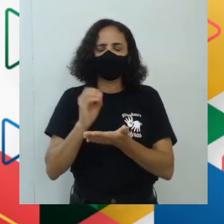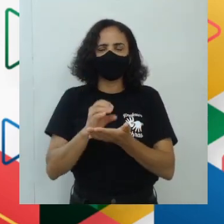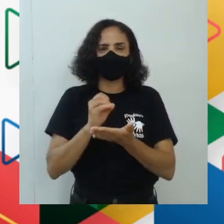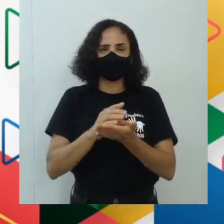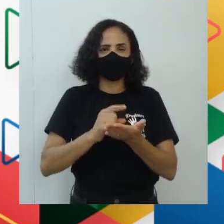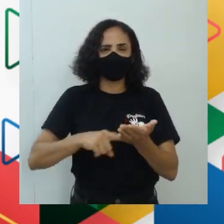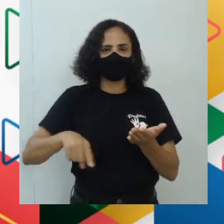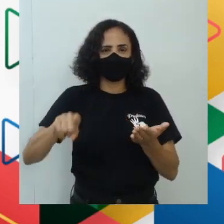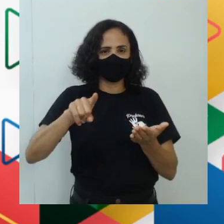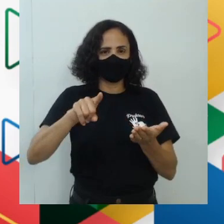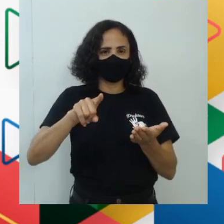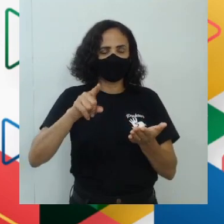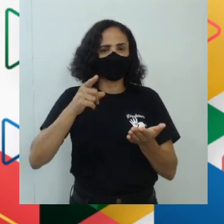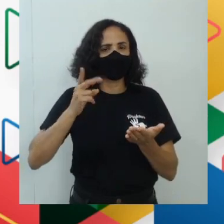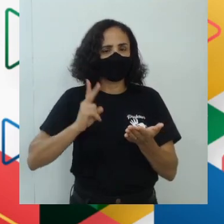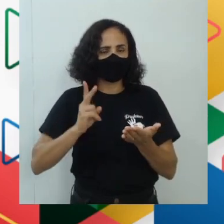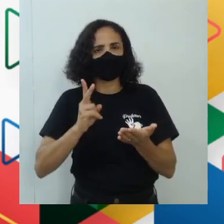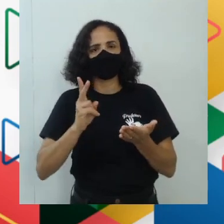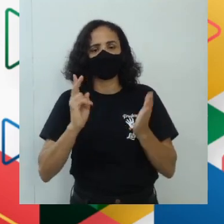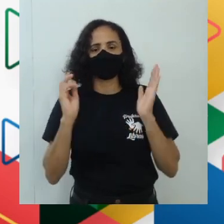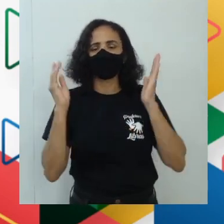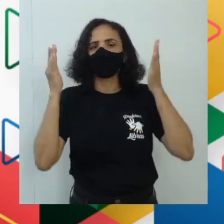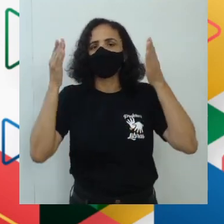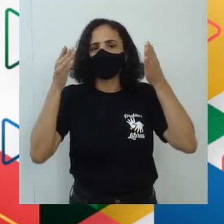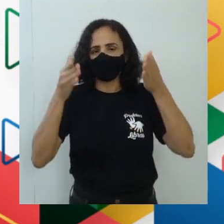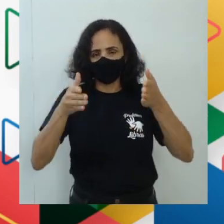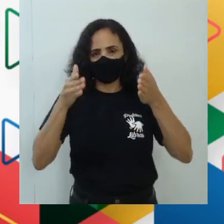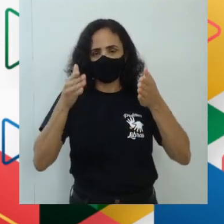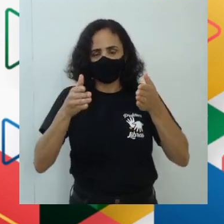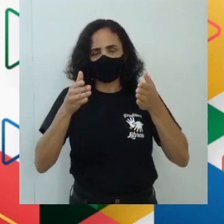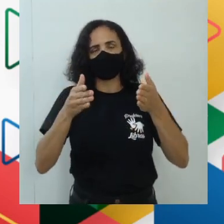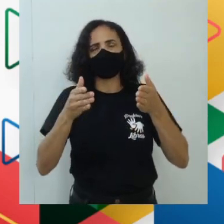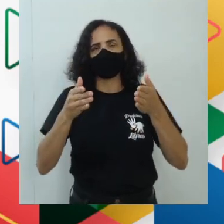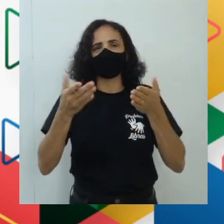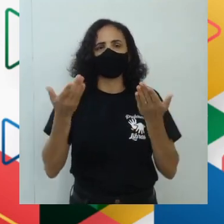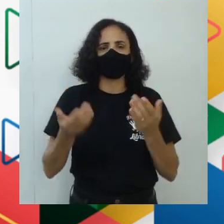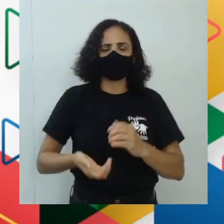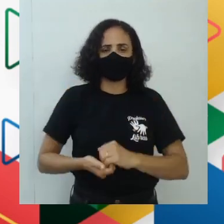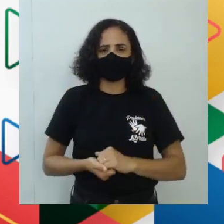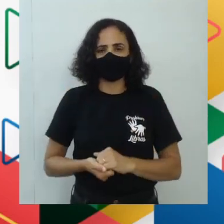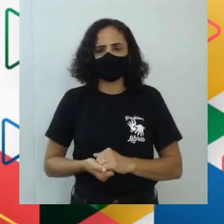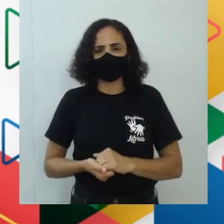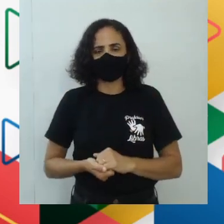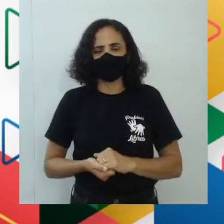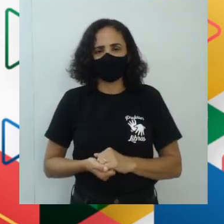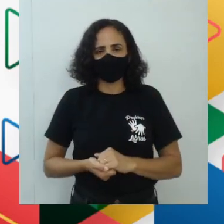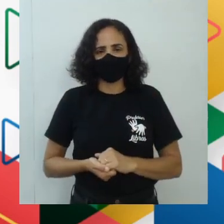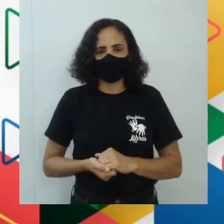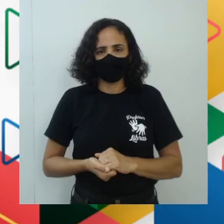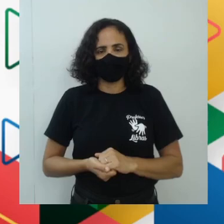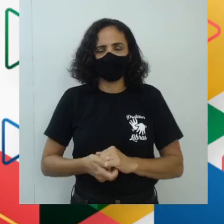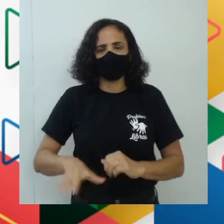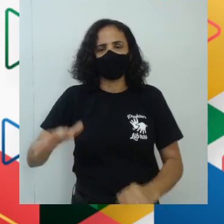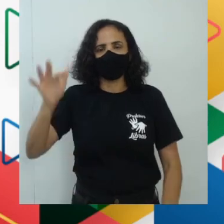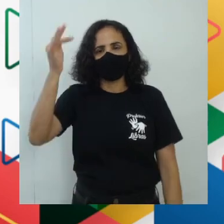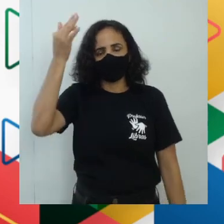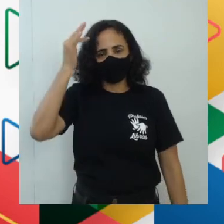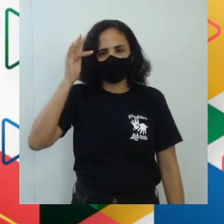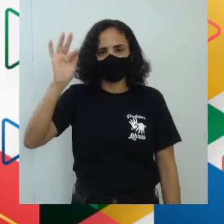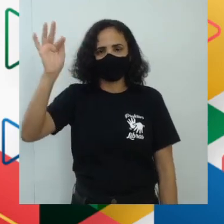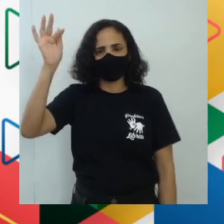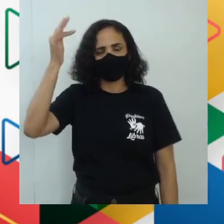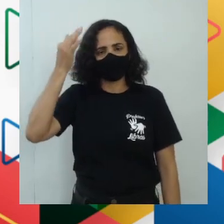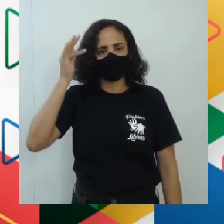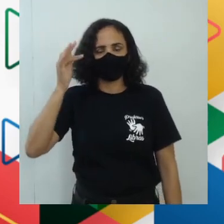você precisa sempre se ligar em uma questão filosófica, que é o fato de que a filosofia, ela não vai ter,